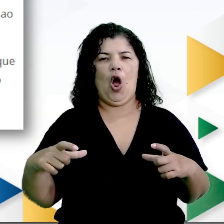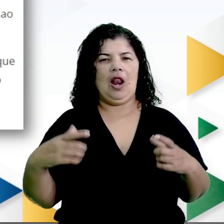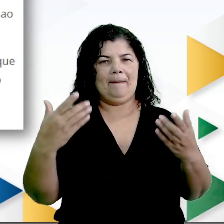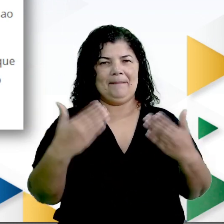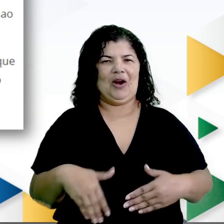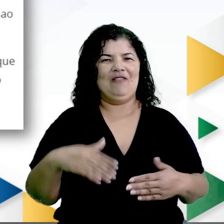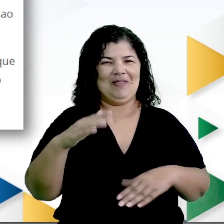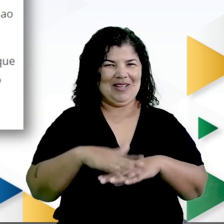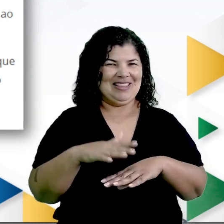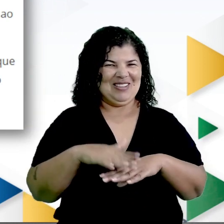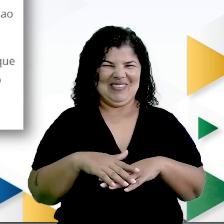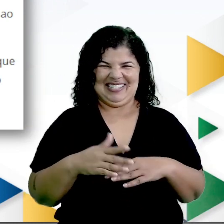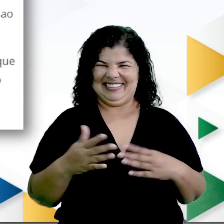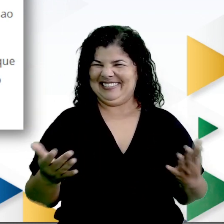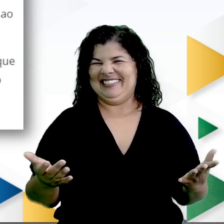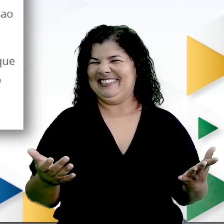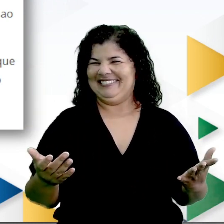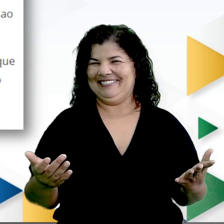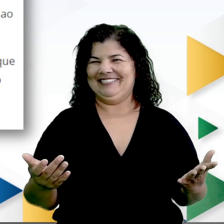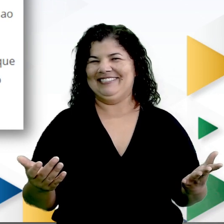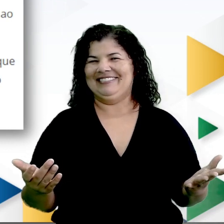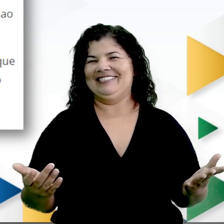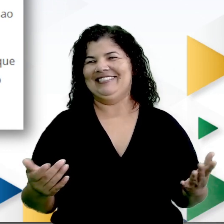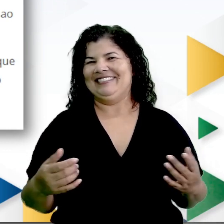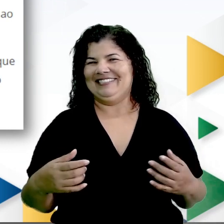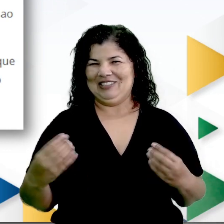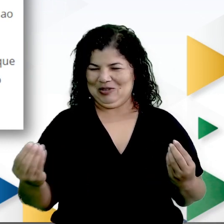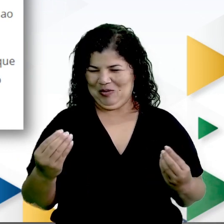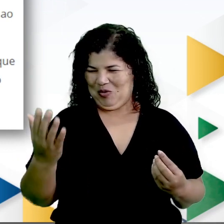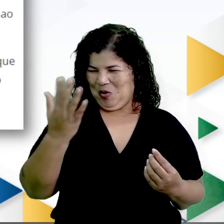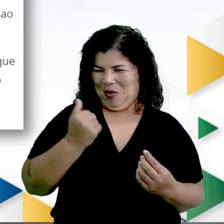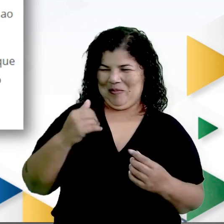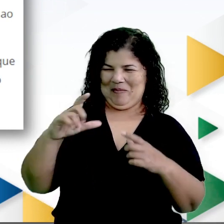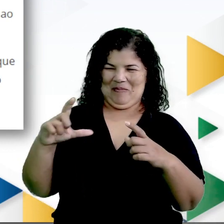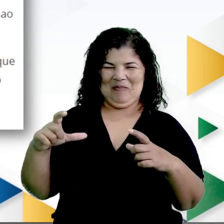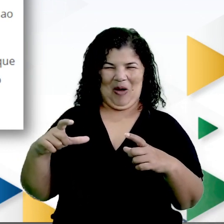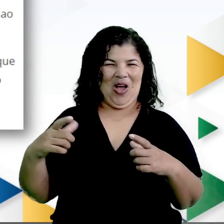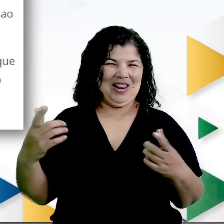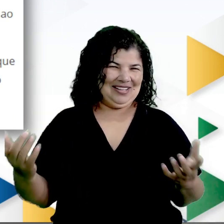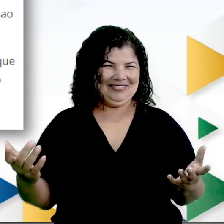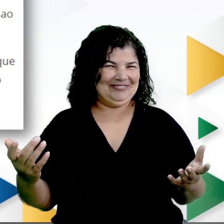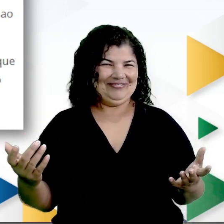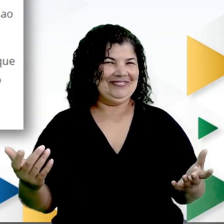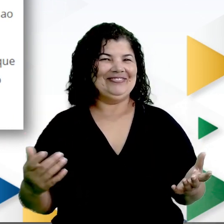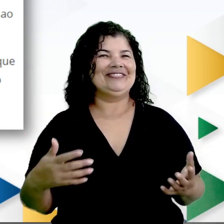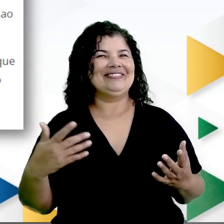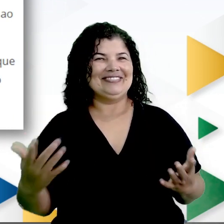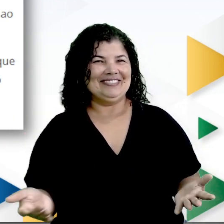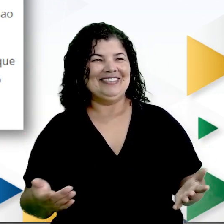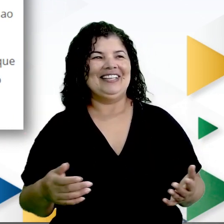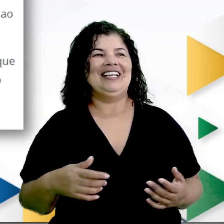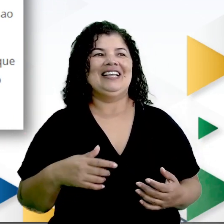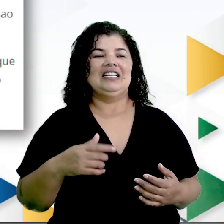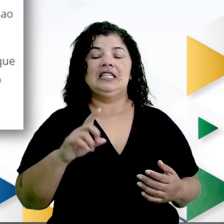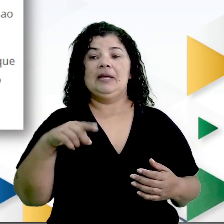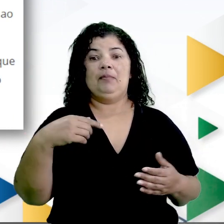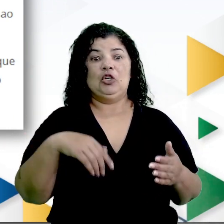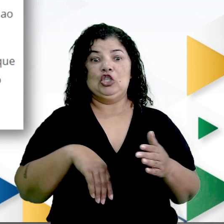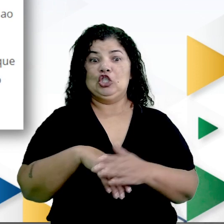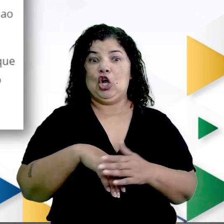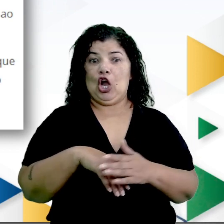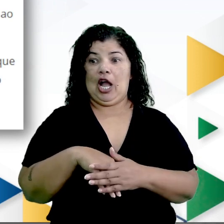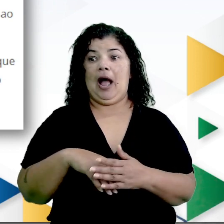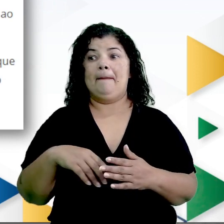Nós temos duas frases aí, as duas frases com a palavra bola. Então, no primeiro, depois de jogar bola,